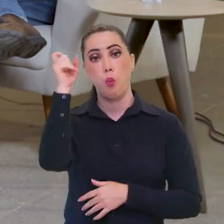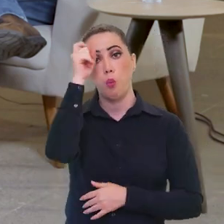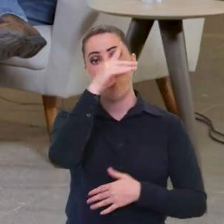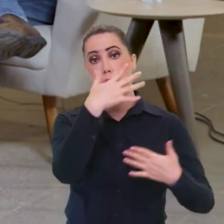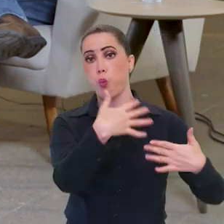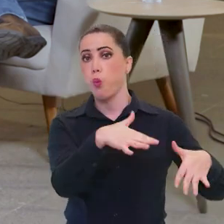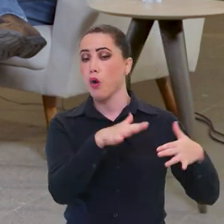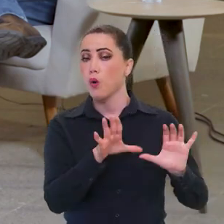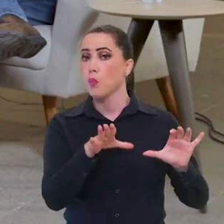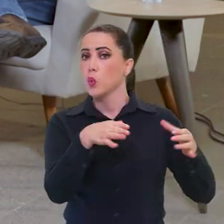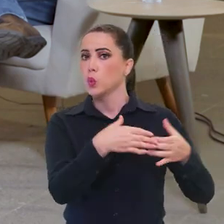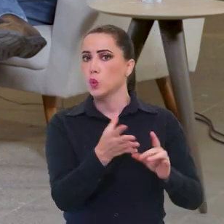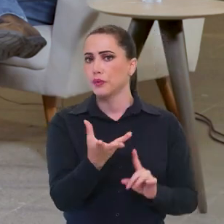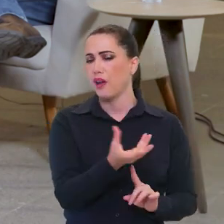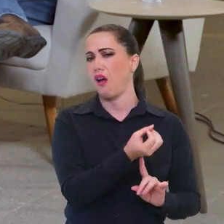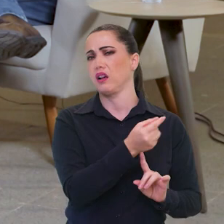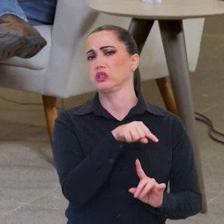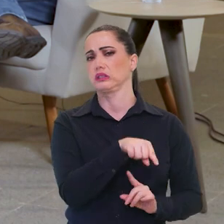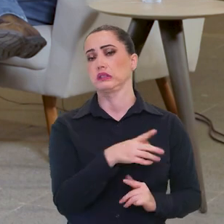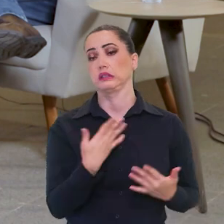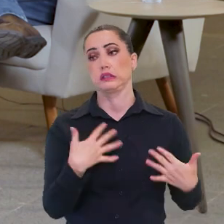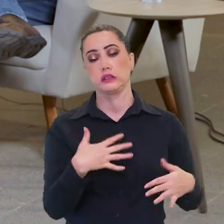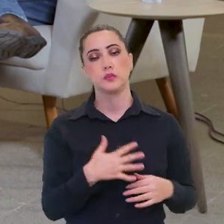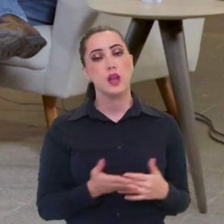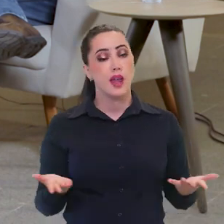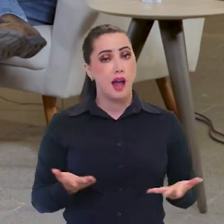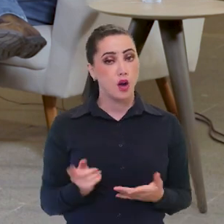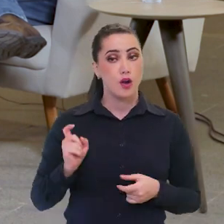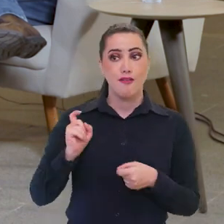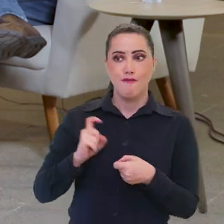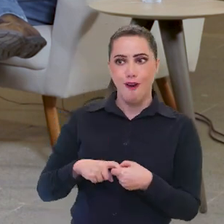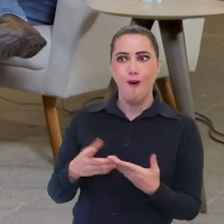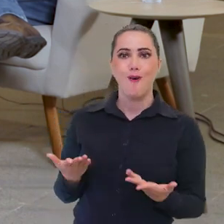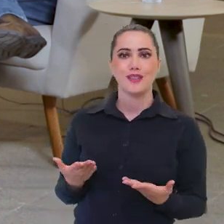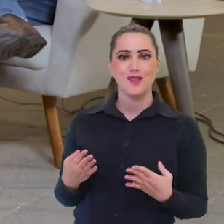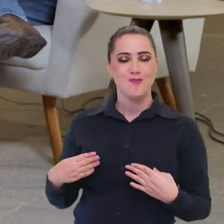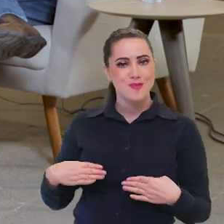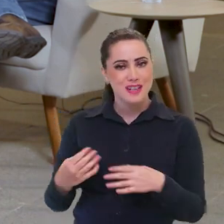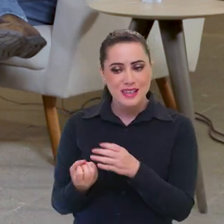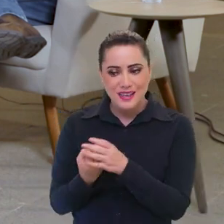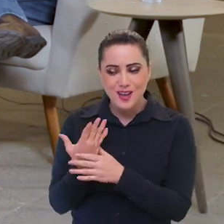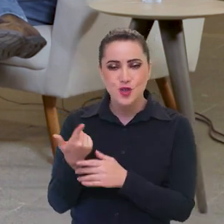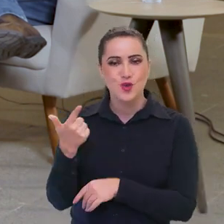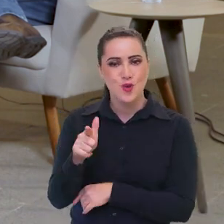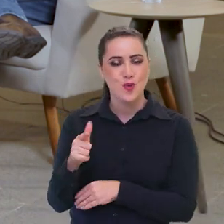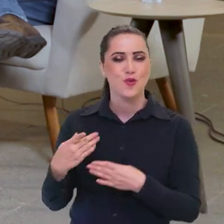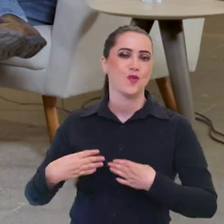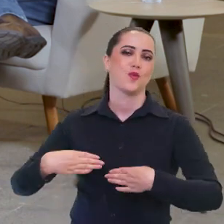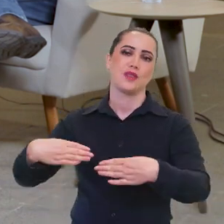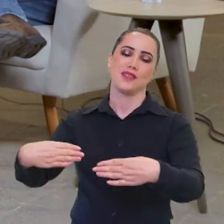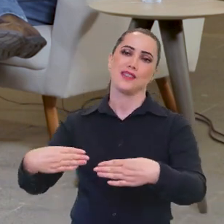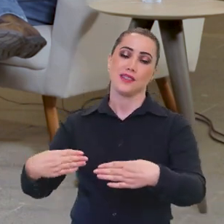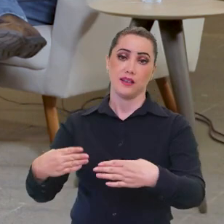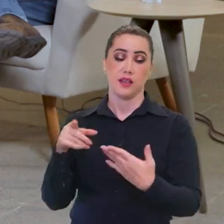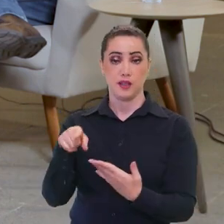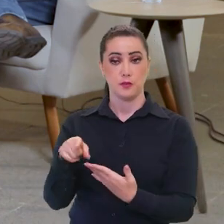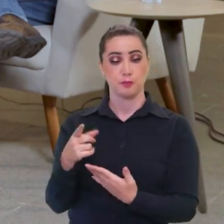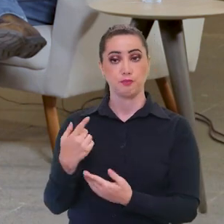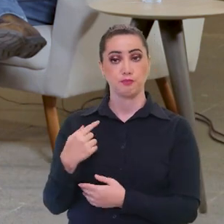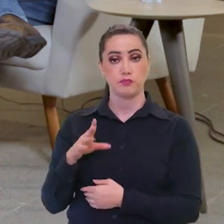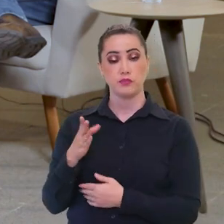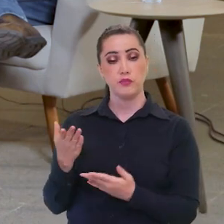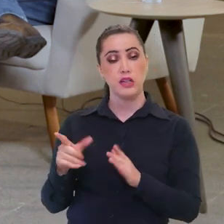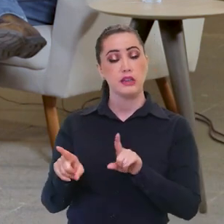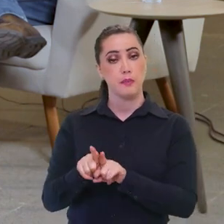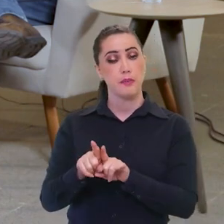artística. E agora, nesse momento, a gente tem um Ministério retomado com a senhora e um anúncio muito importante que